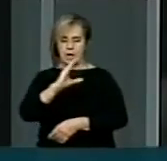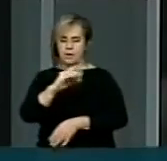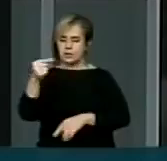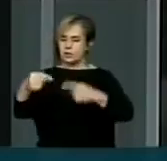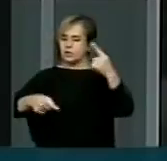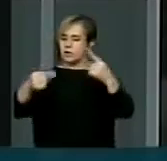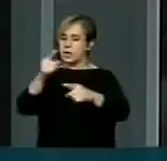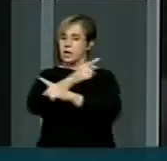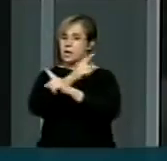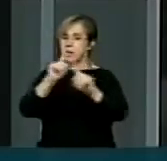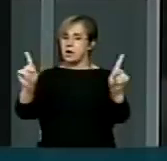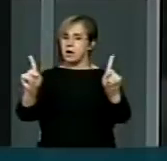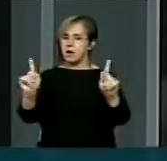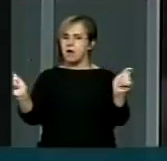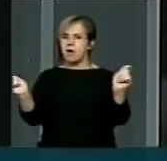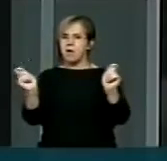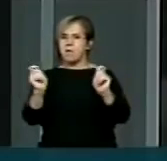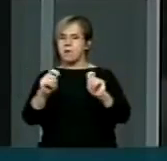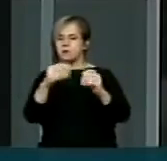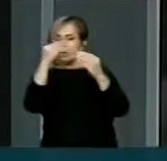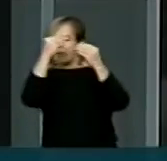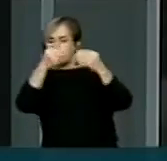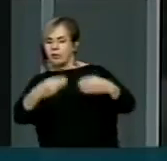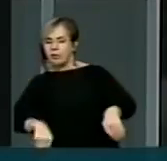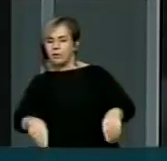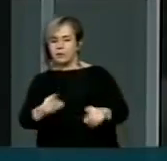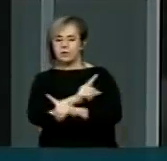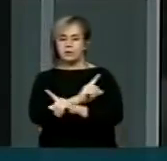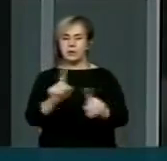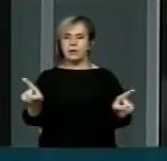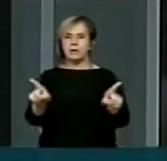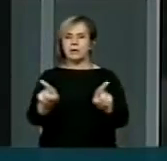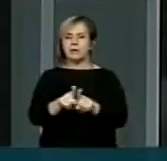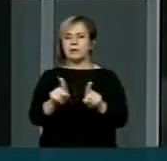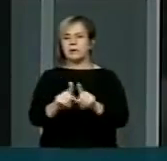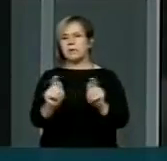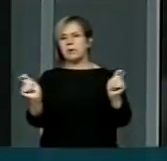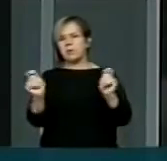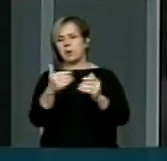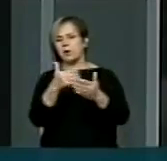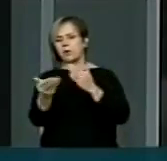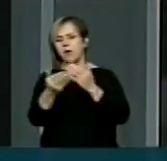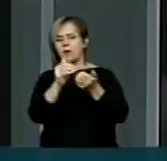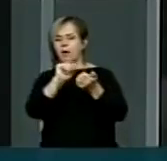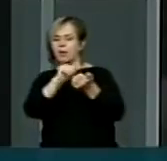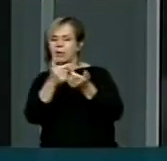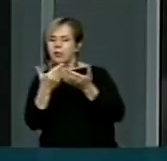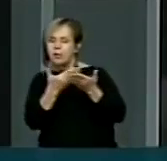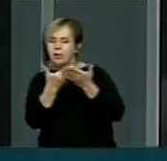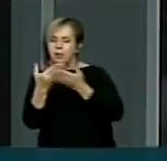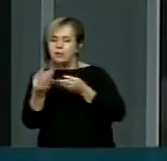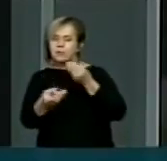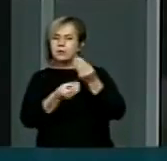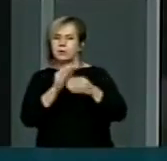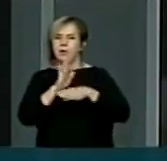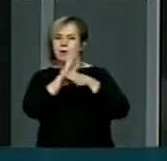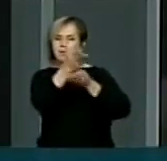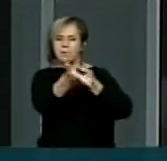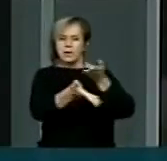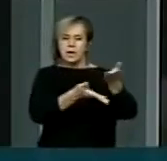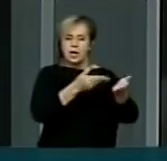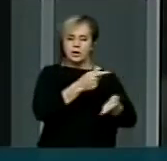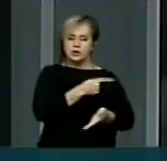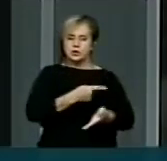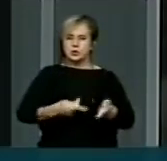discutimos a possibilidade de desistência e, muito menos, a possibilidade de qualquer entendimento para, em detrimento de benefício